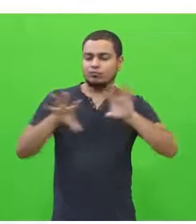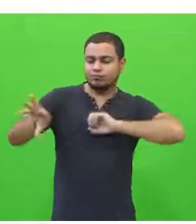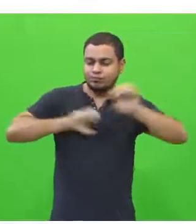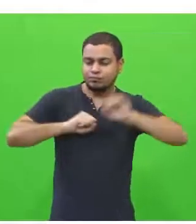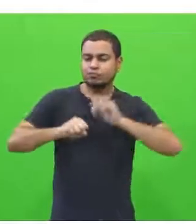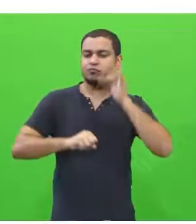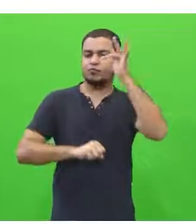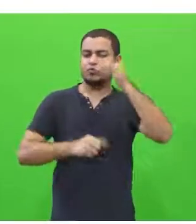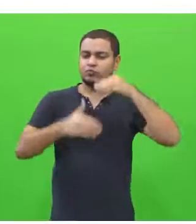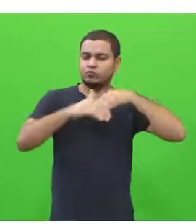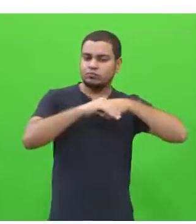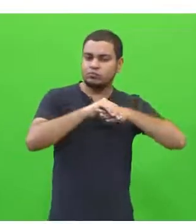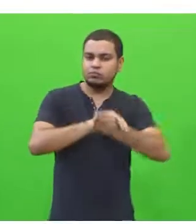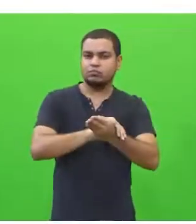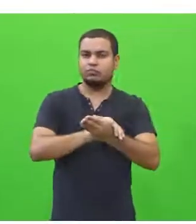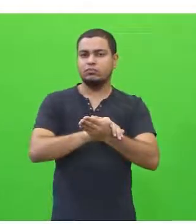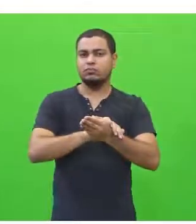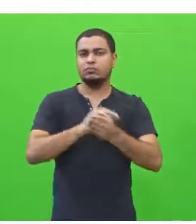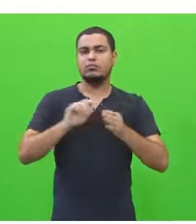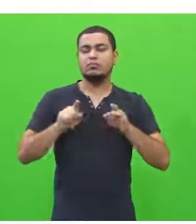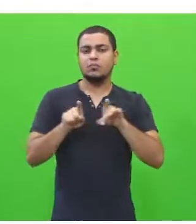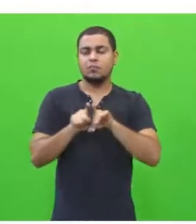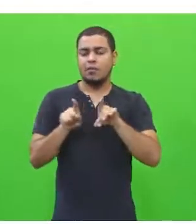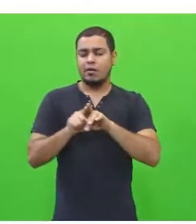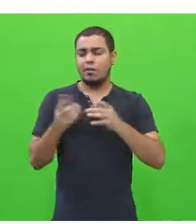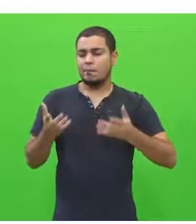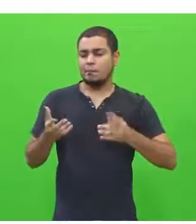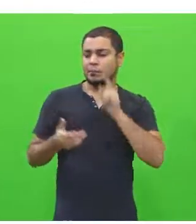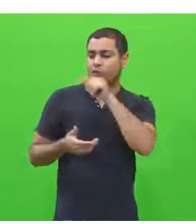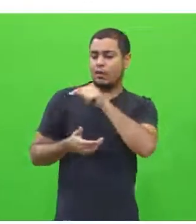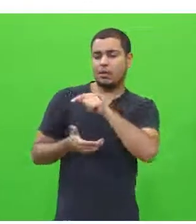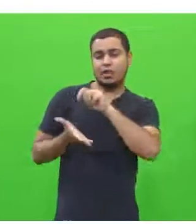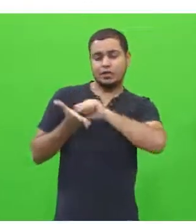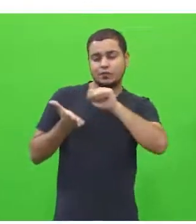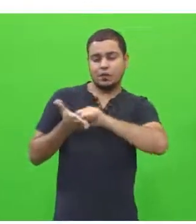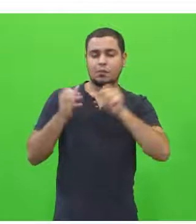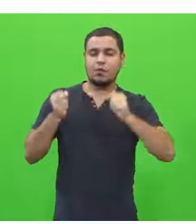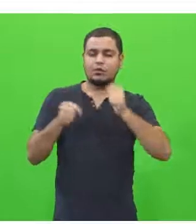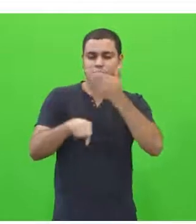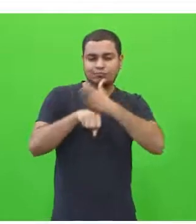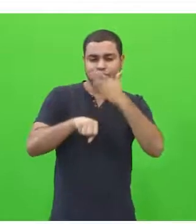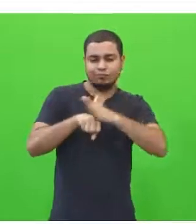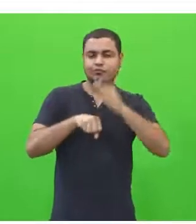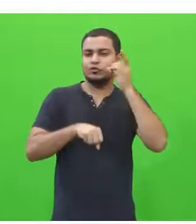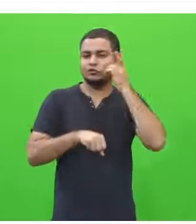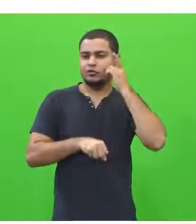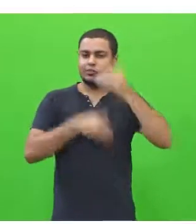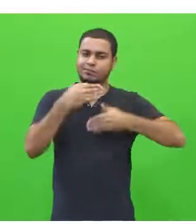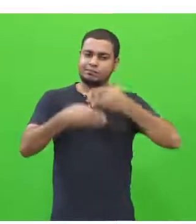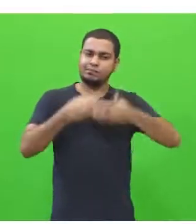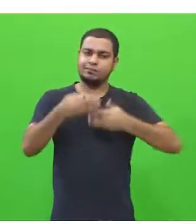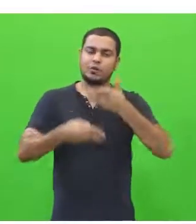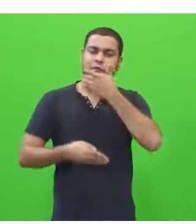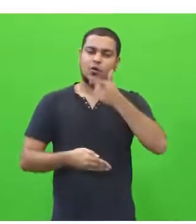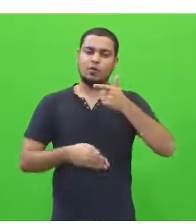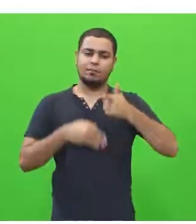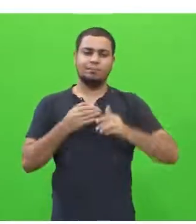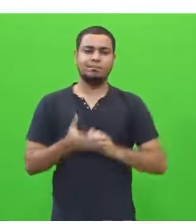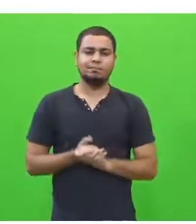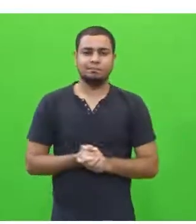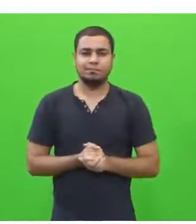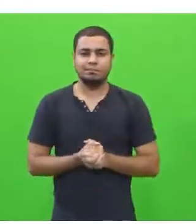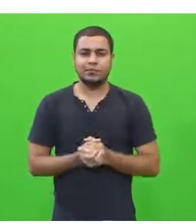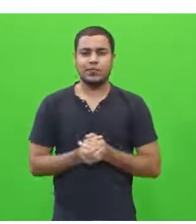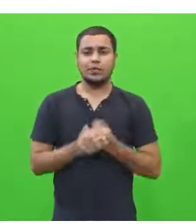com a questão, olha, nós temos aí, é uma atividade que pode ser treinada e melhorada a cada dia. E também